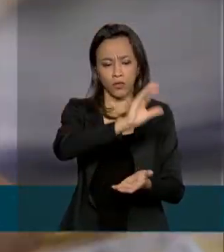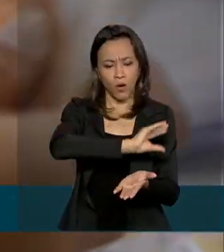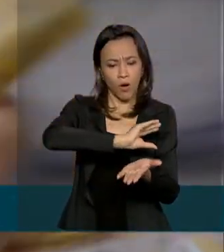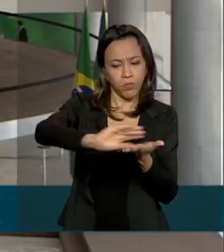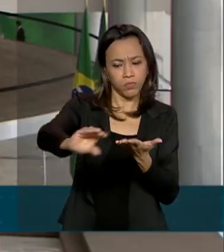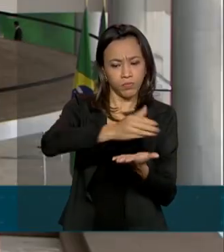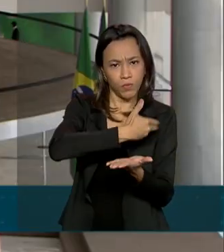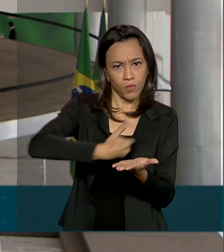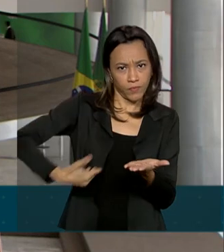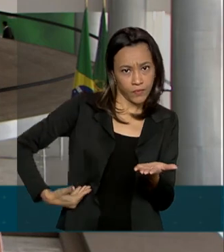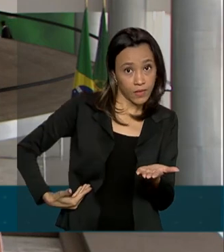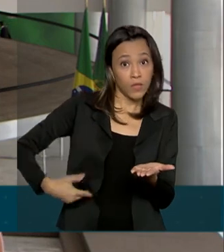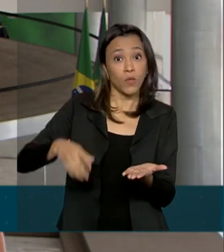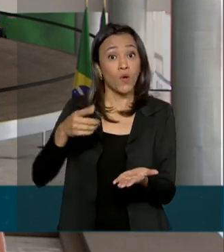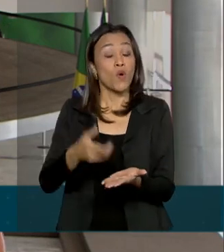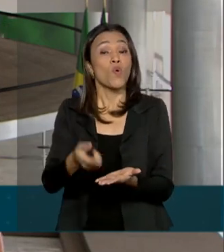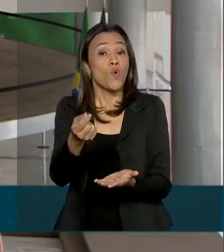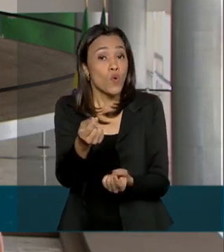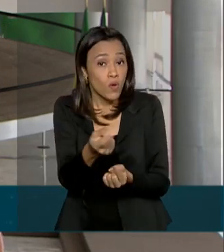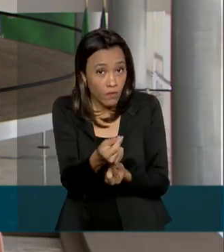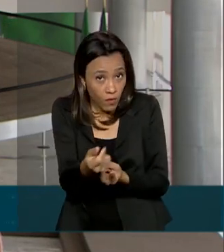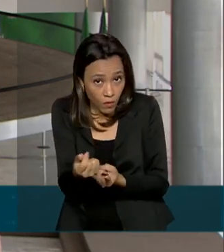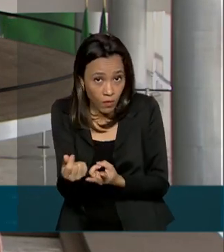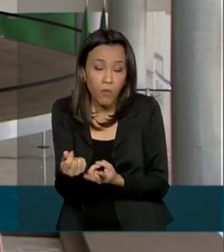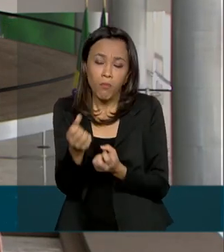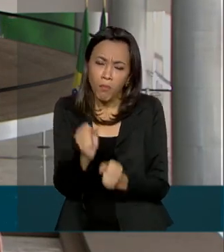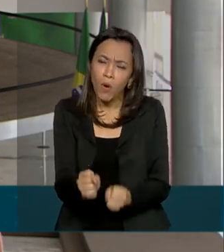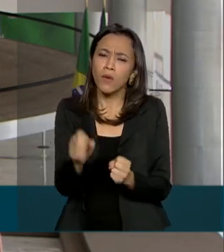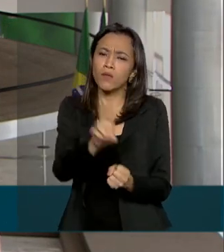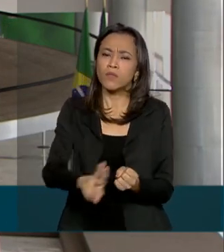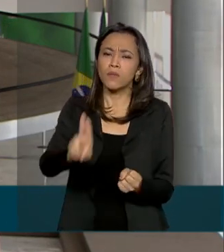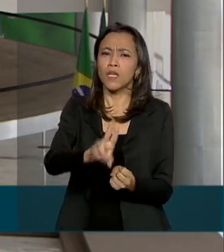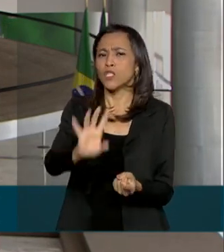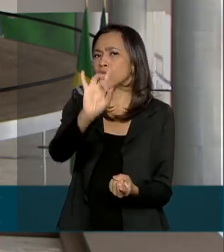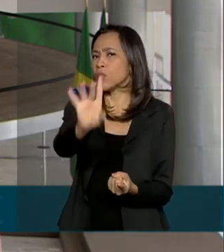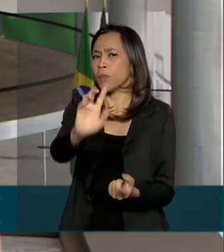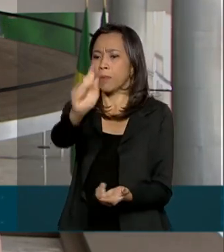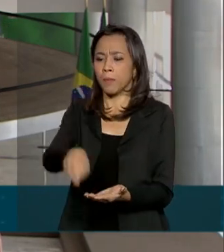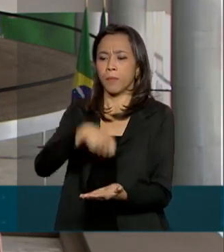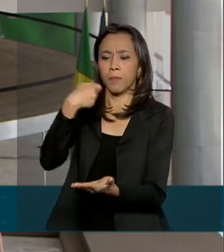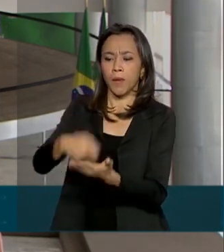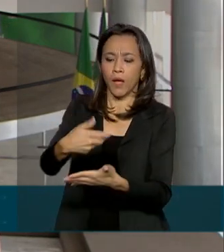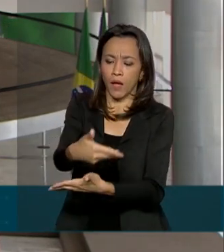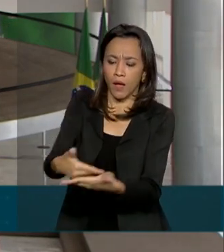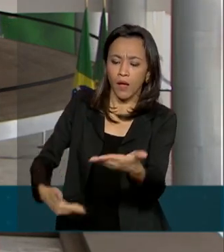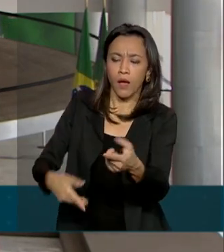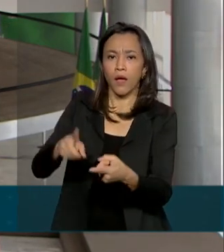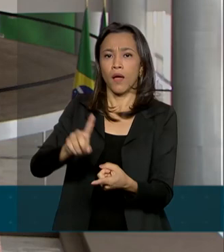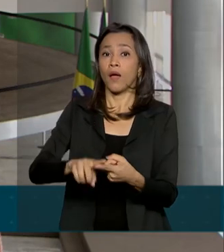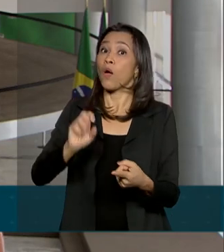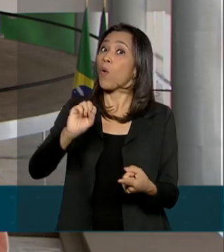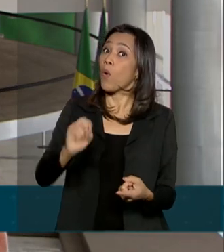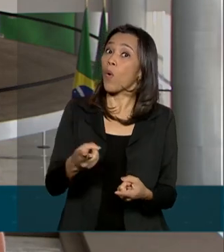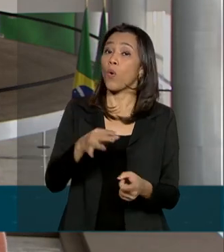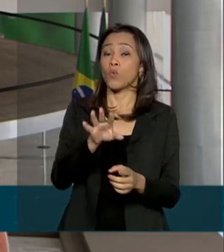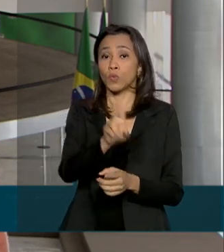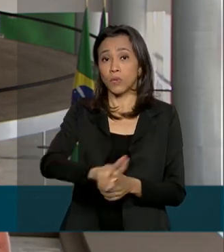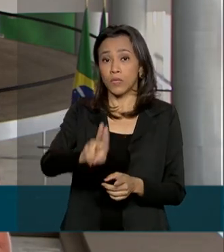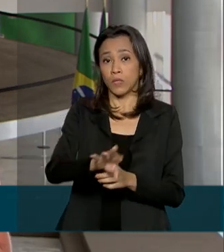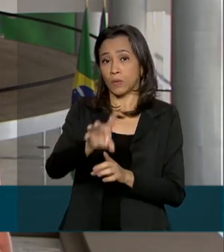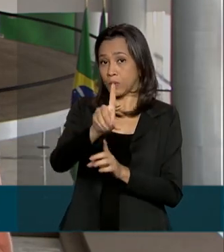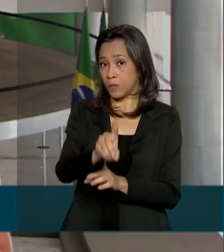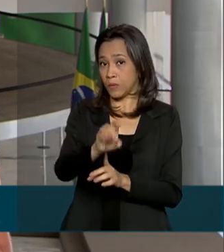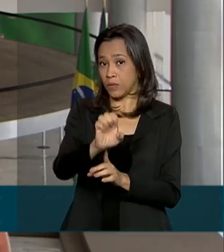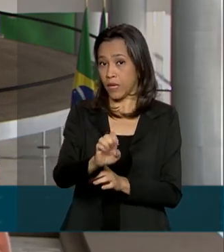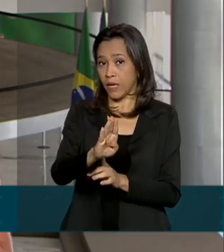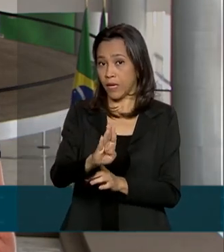Inicialmente, os valores poderão ser usados apenas para pagar contas, boletos ou na função débito. E a partir do